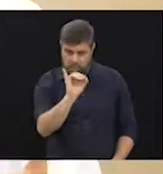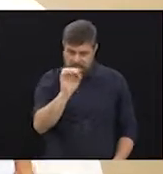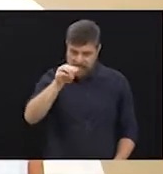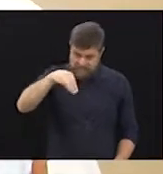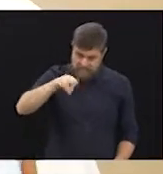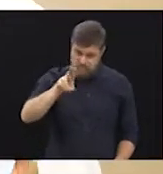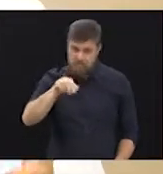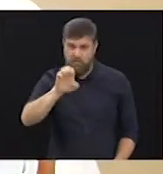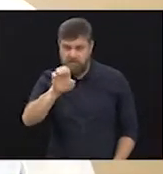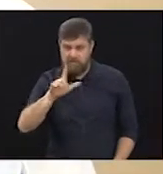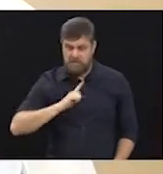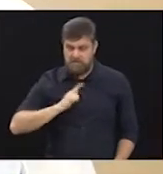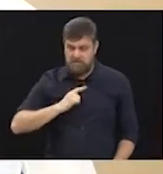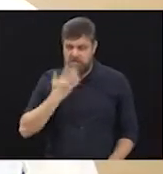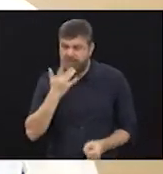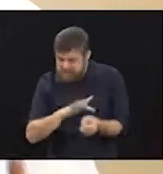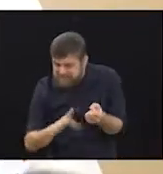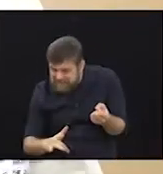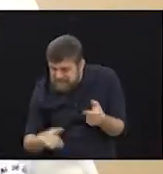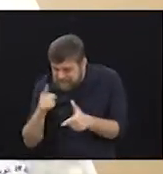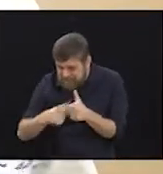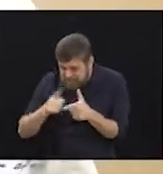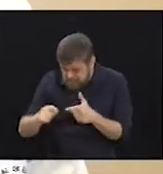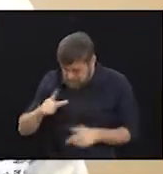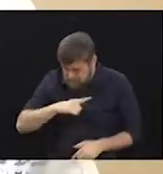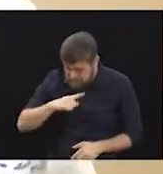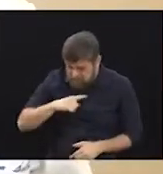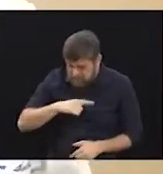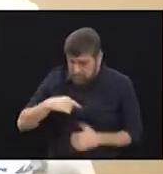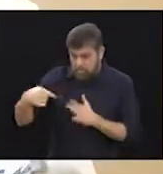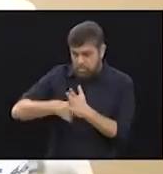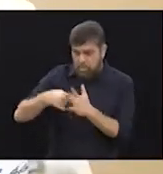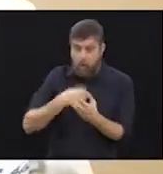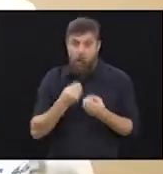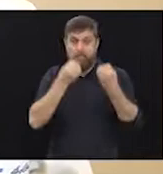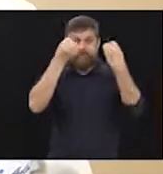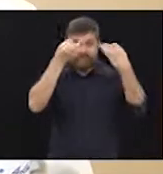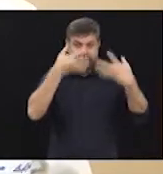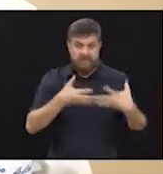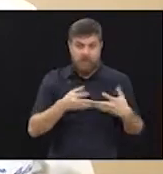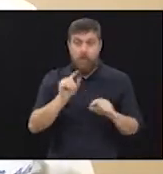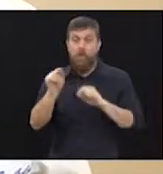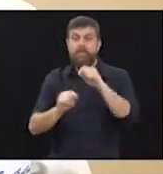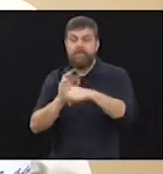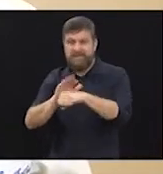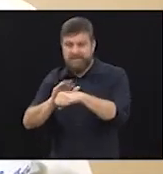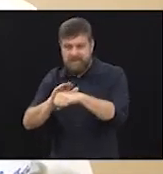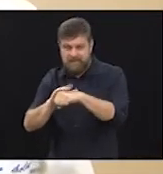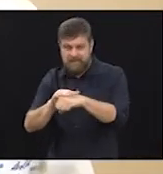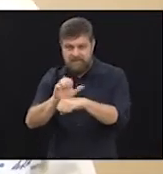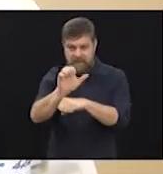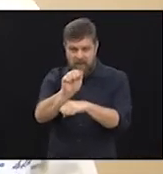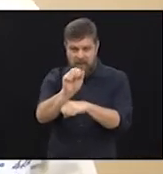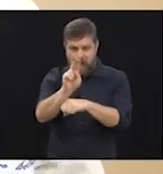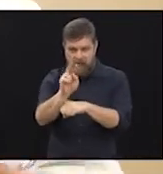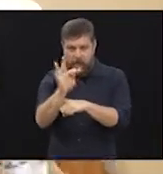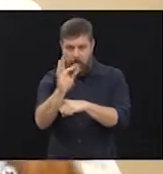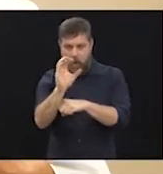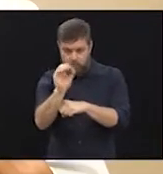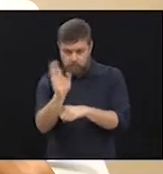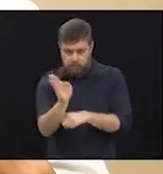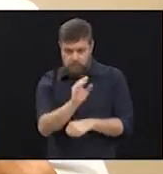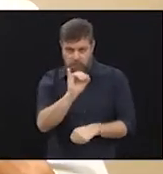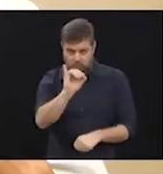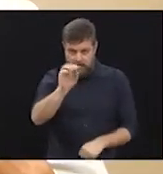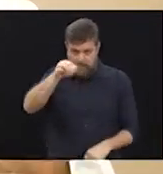eu tenho um reumatismo no sangue, né? Então, como é que eu explico para o paciente o que é é uma doença autoimune? Nós